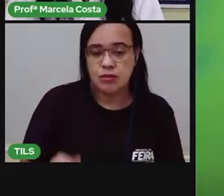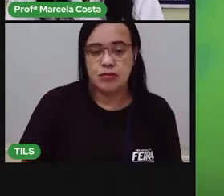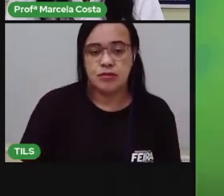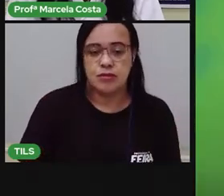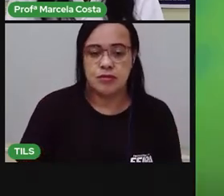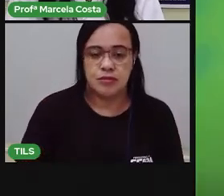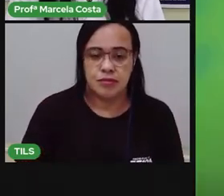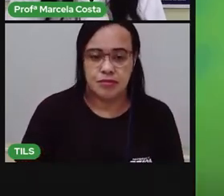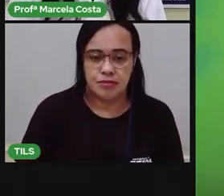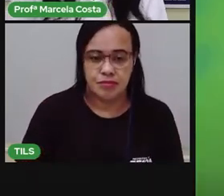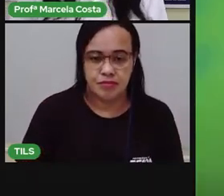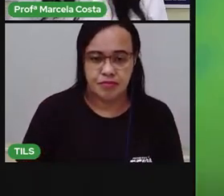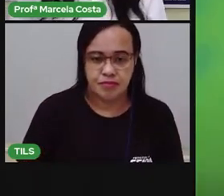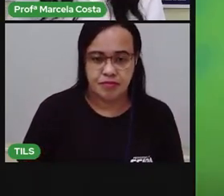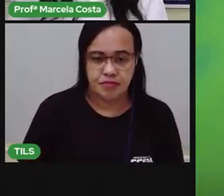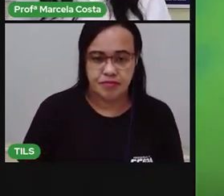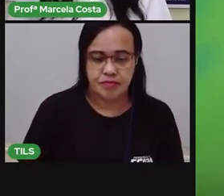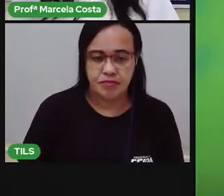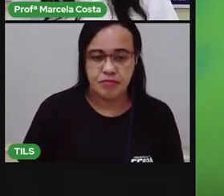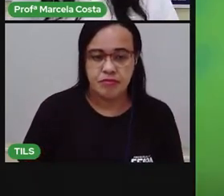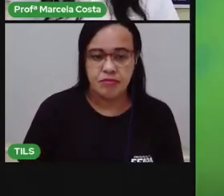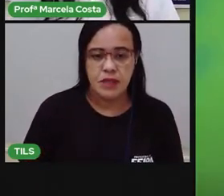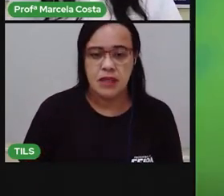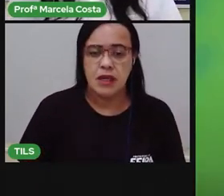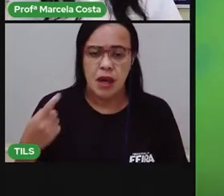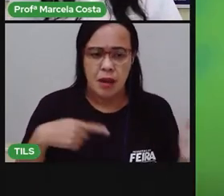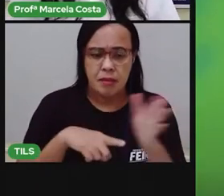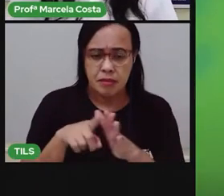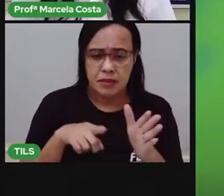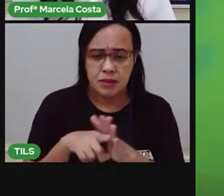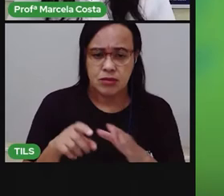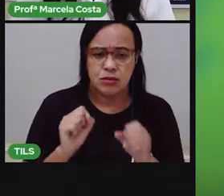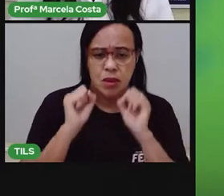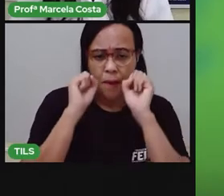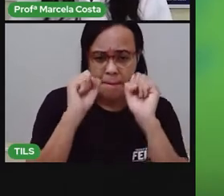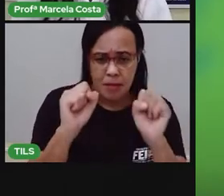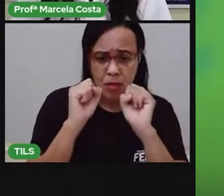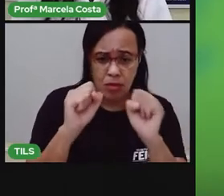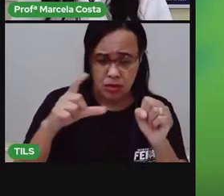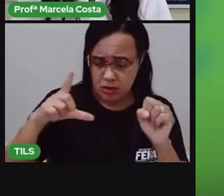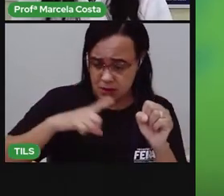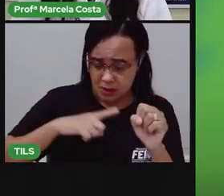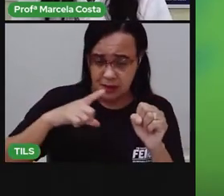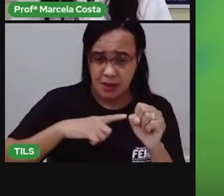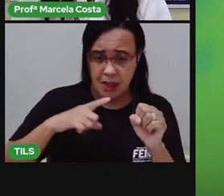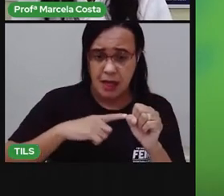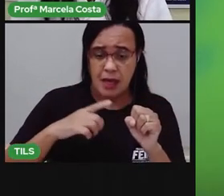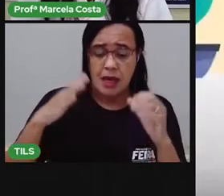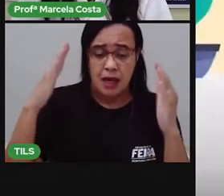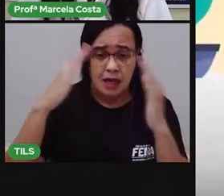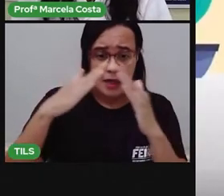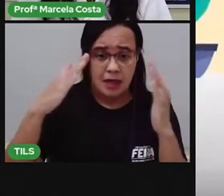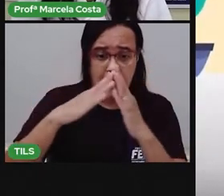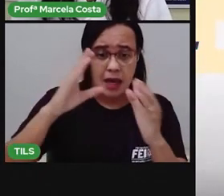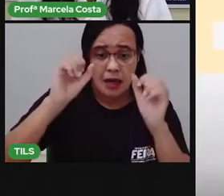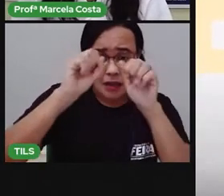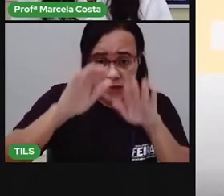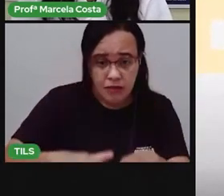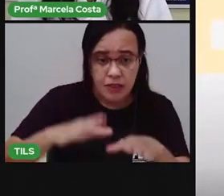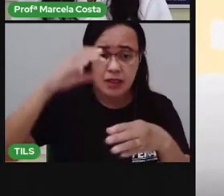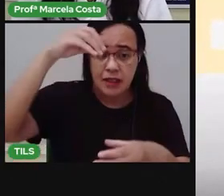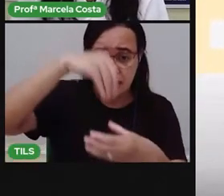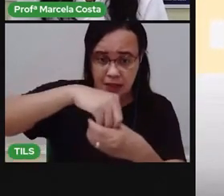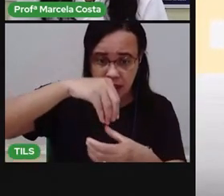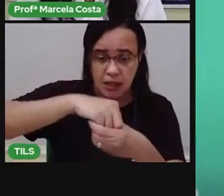É possível ter uma quarentena segura e evitar acidentes domésticos. Algumas ações deixam a casa protegida para toda a família.